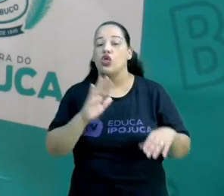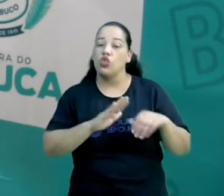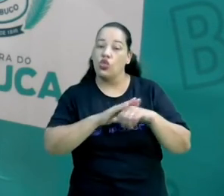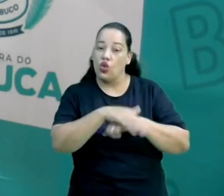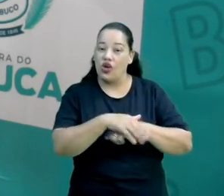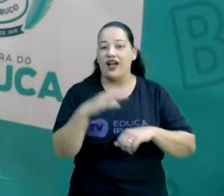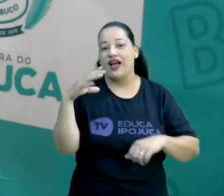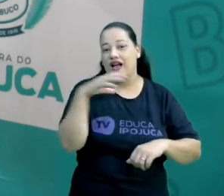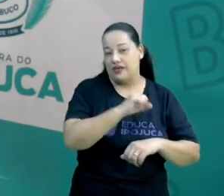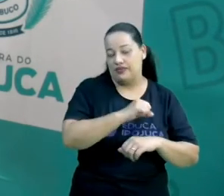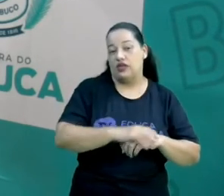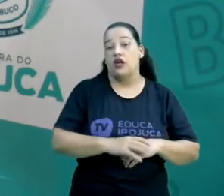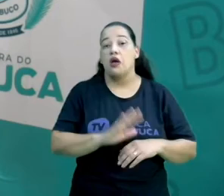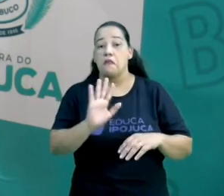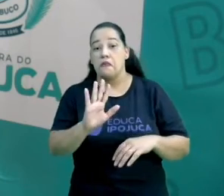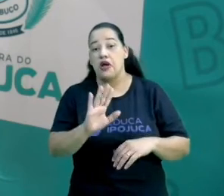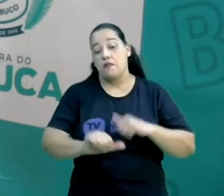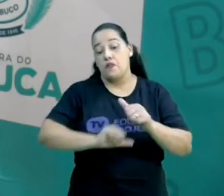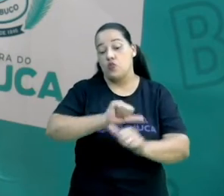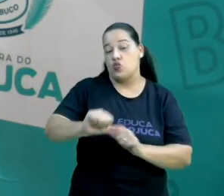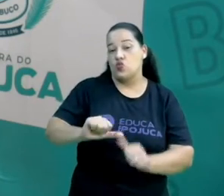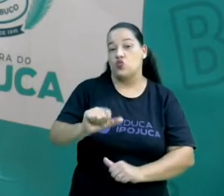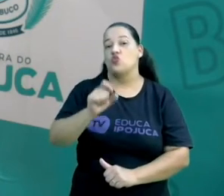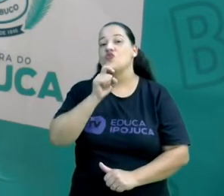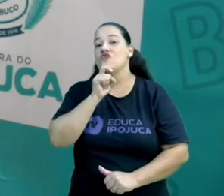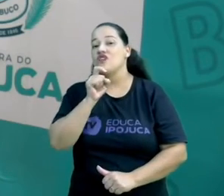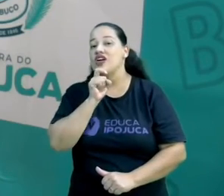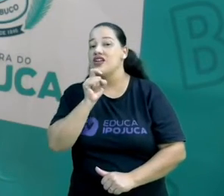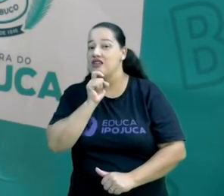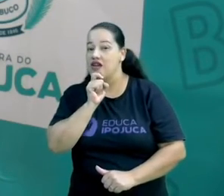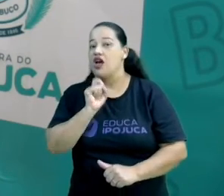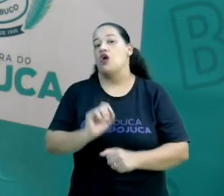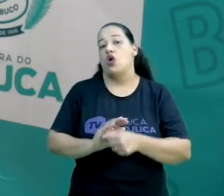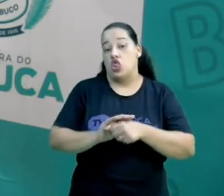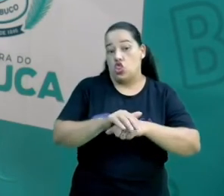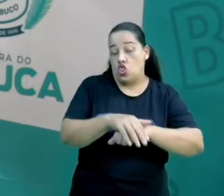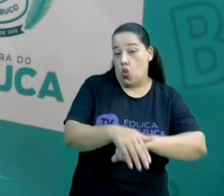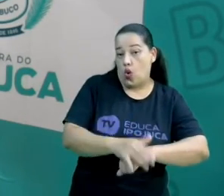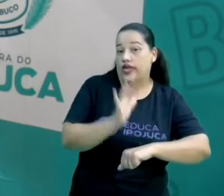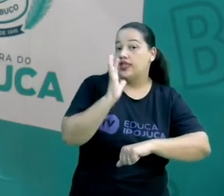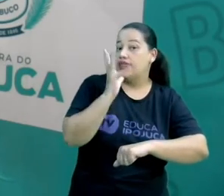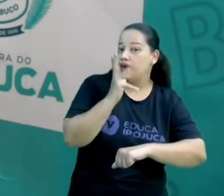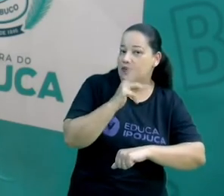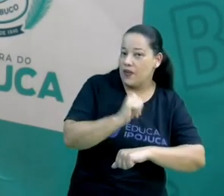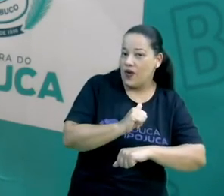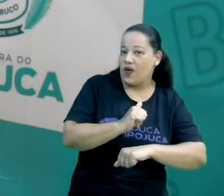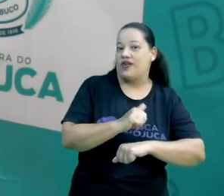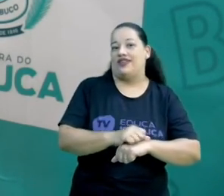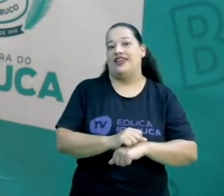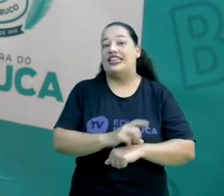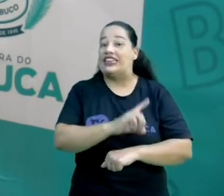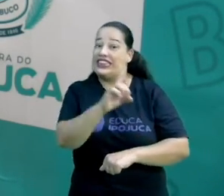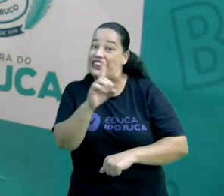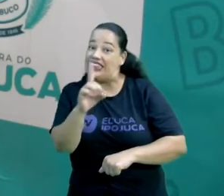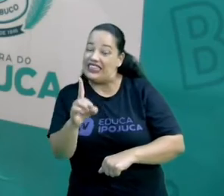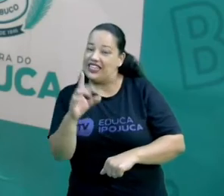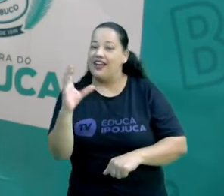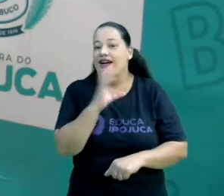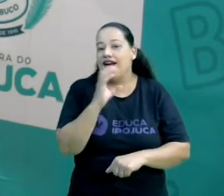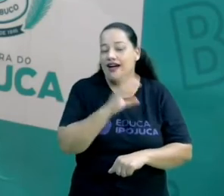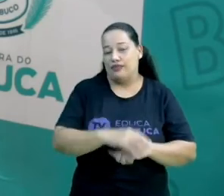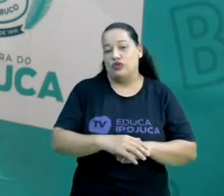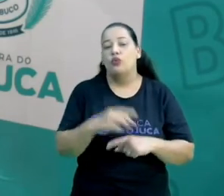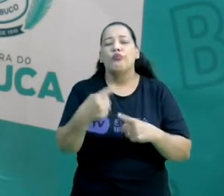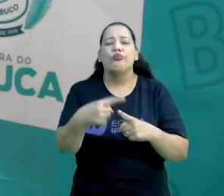as noites são mais longas do que o dia. Tudo isso por causa da localização